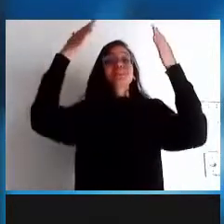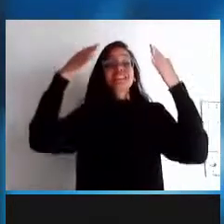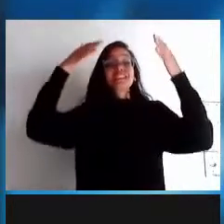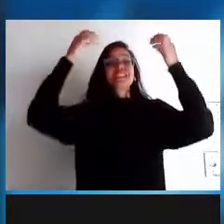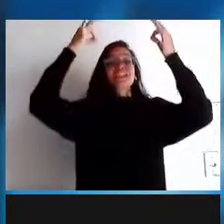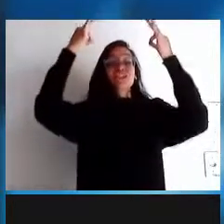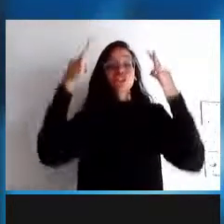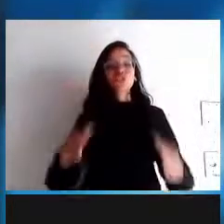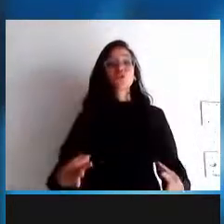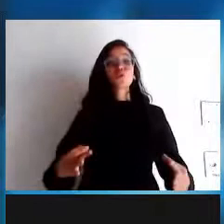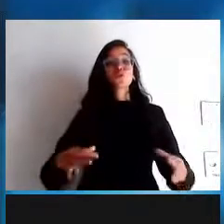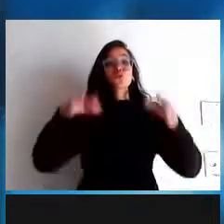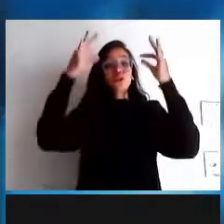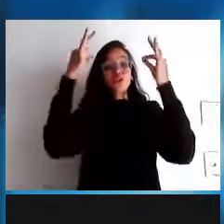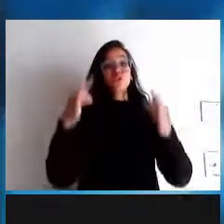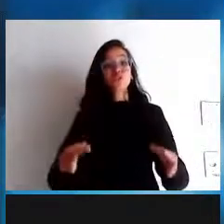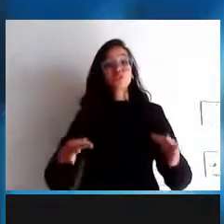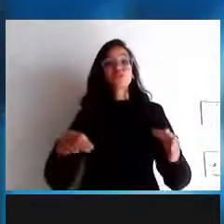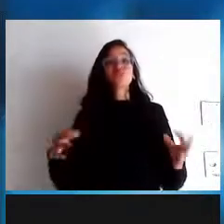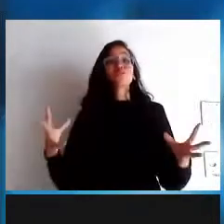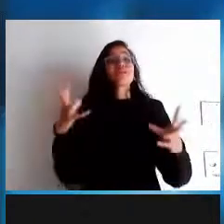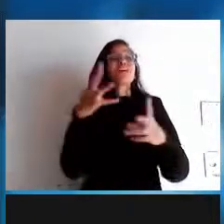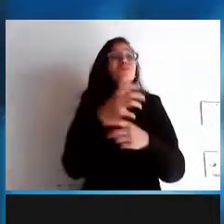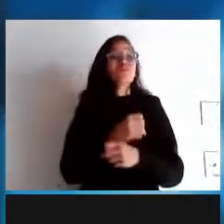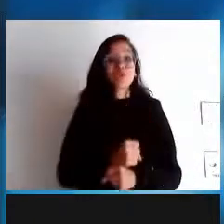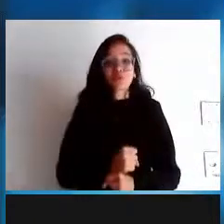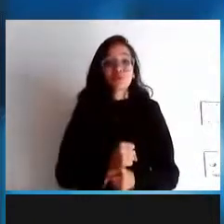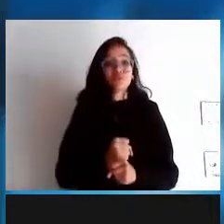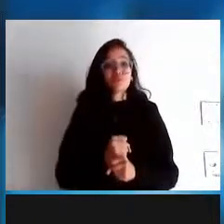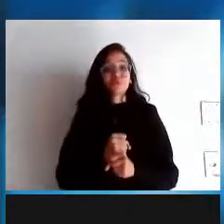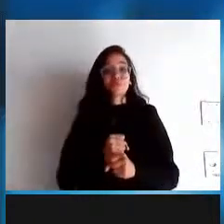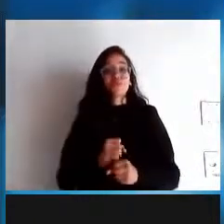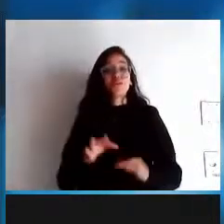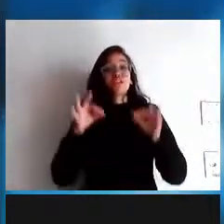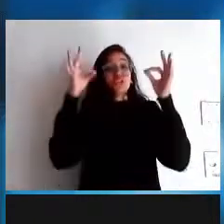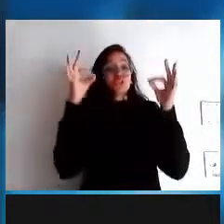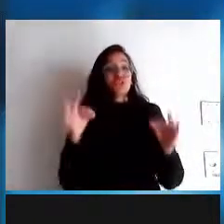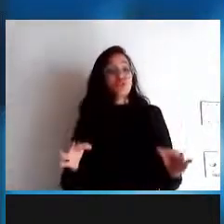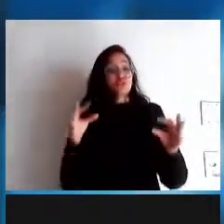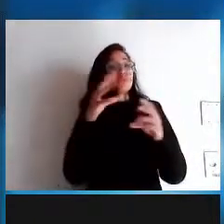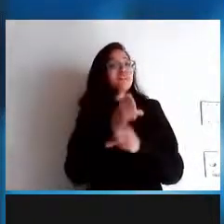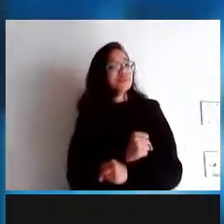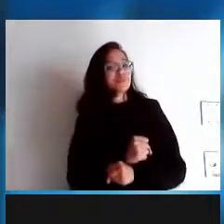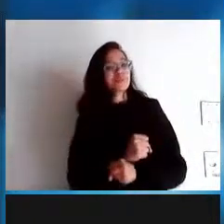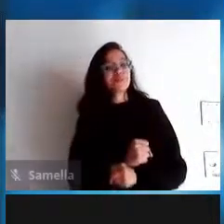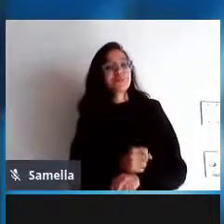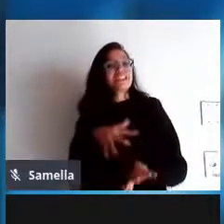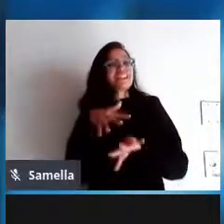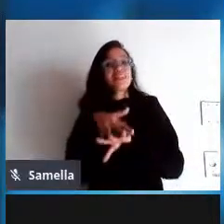usuários se a gente esquecer um lado ou o outro a gente não está mais falando de software livre